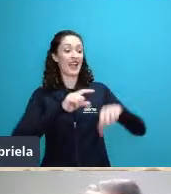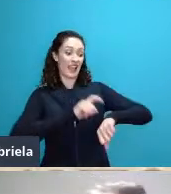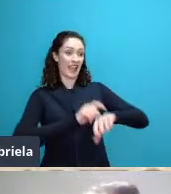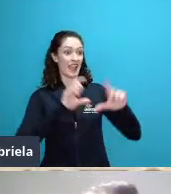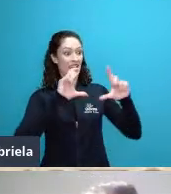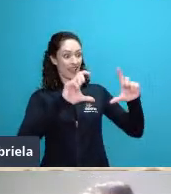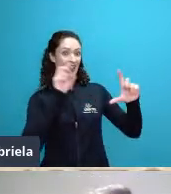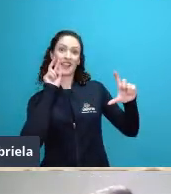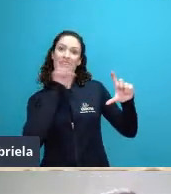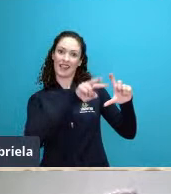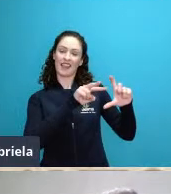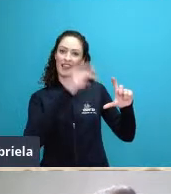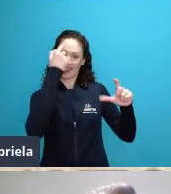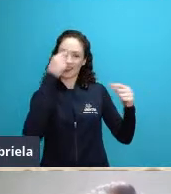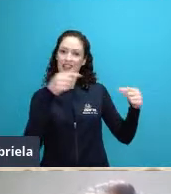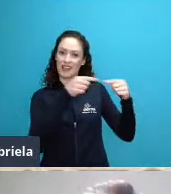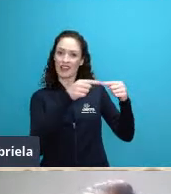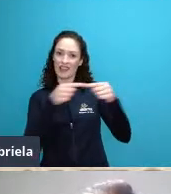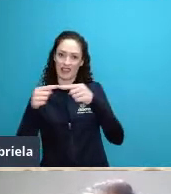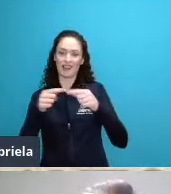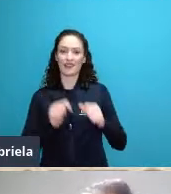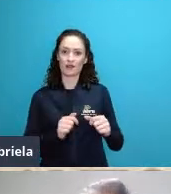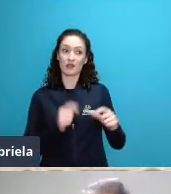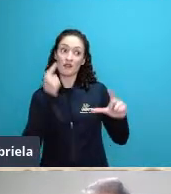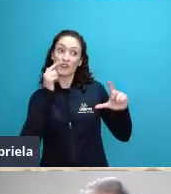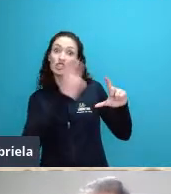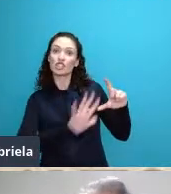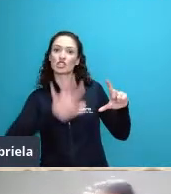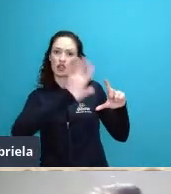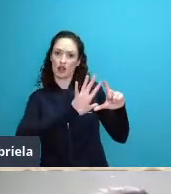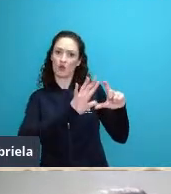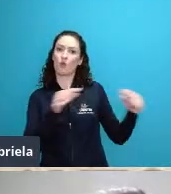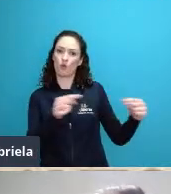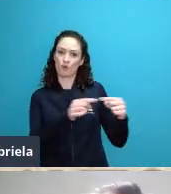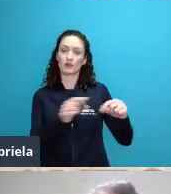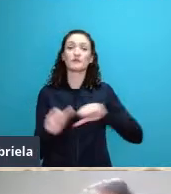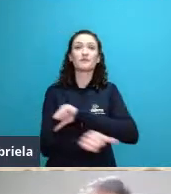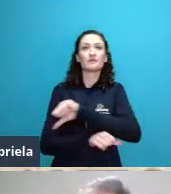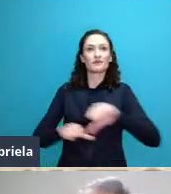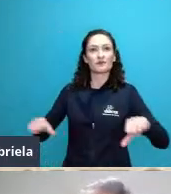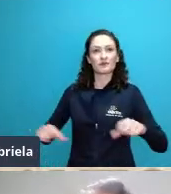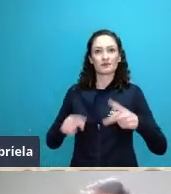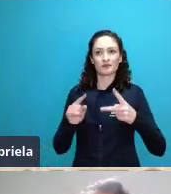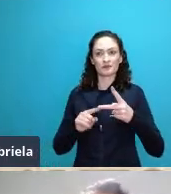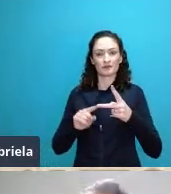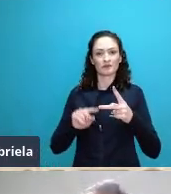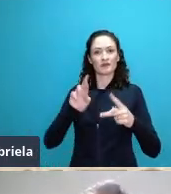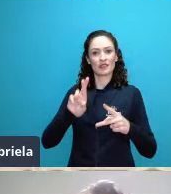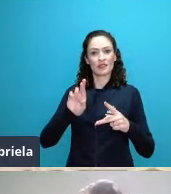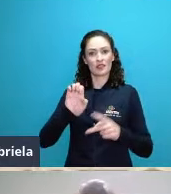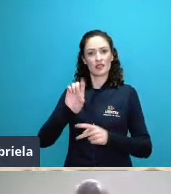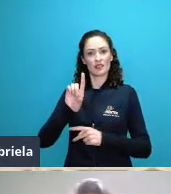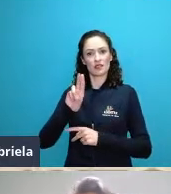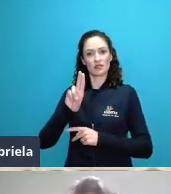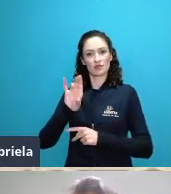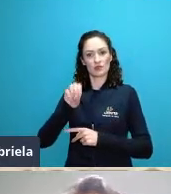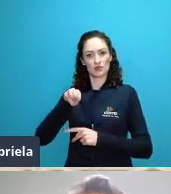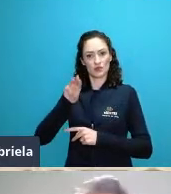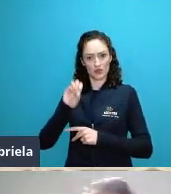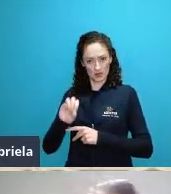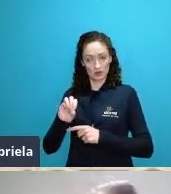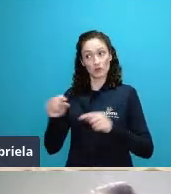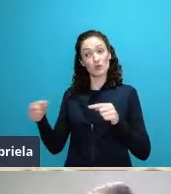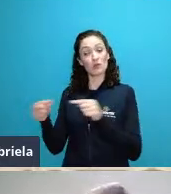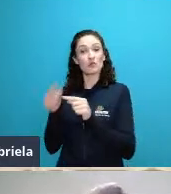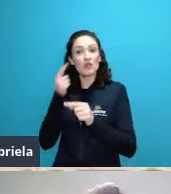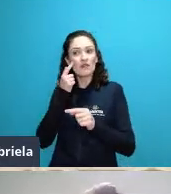num lugar uma espécie é uma pequena pecinha numa comunidade mas a própria comunidade também é uma pequena peça dentro de um ecossistema